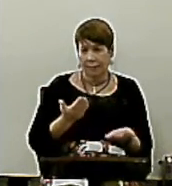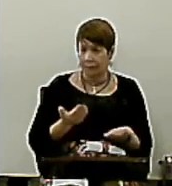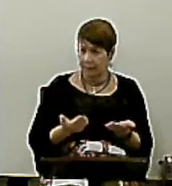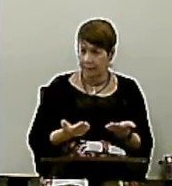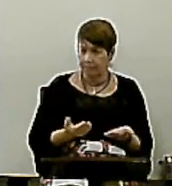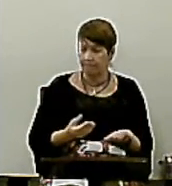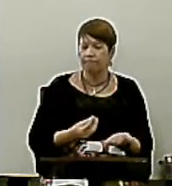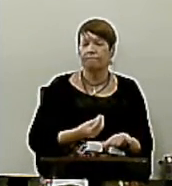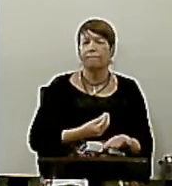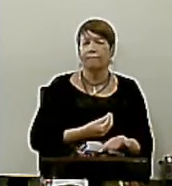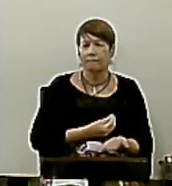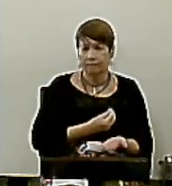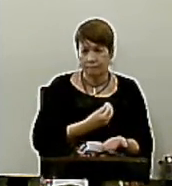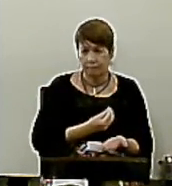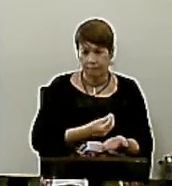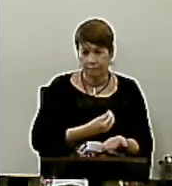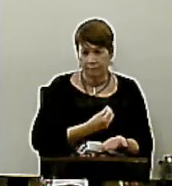vida